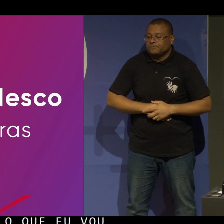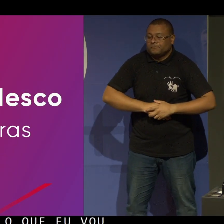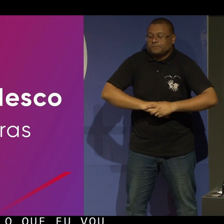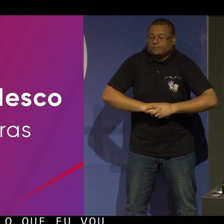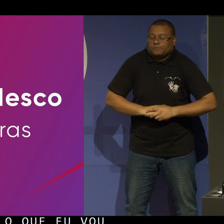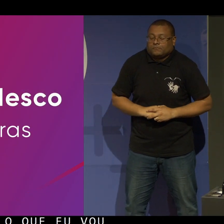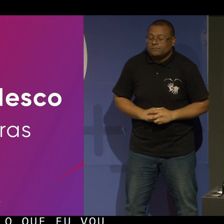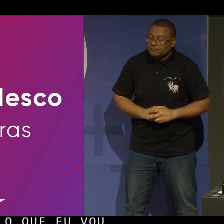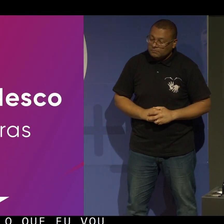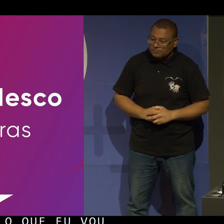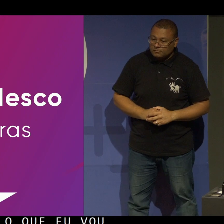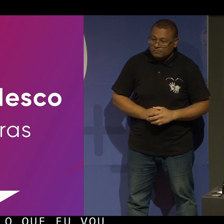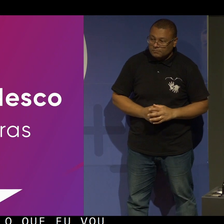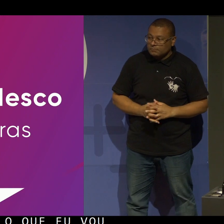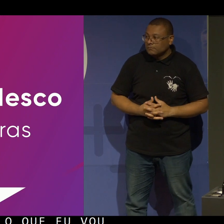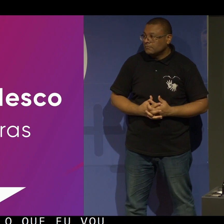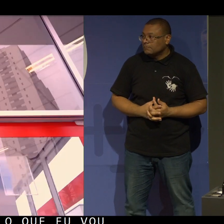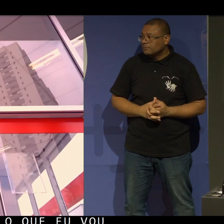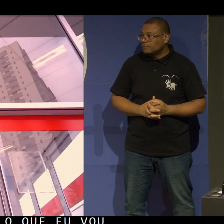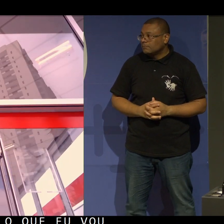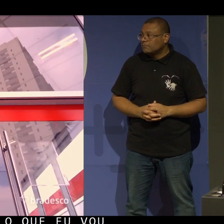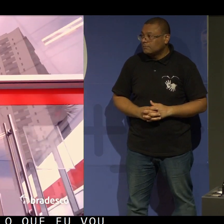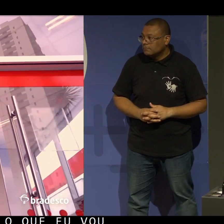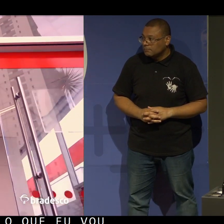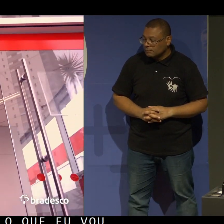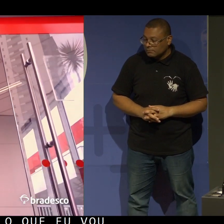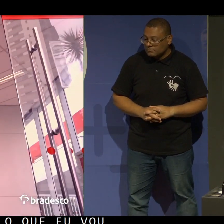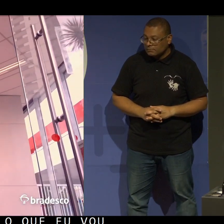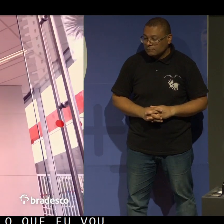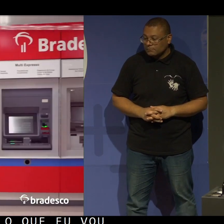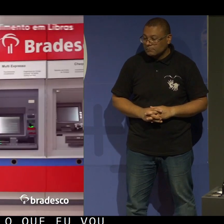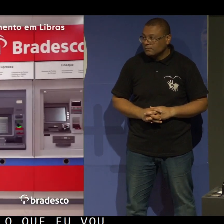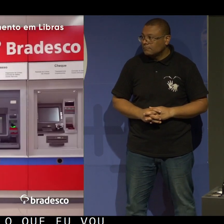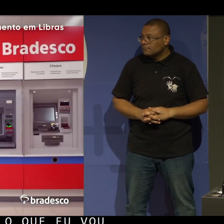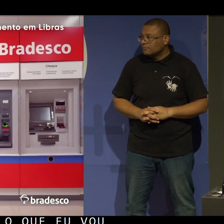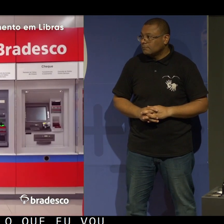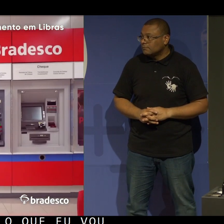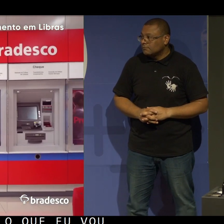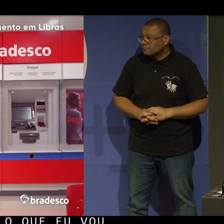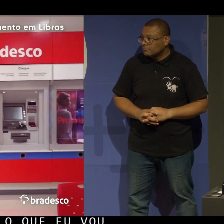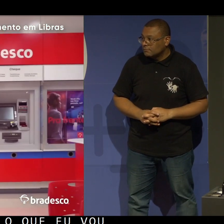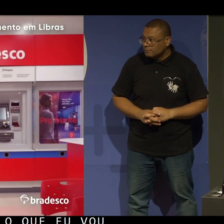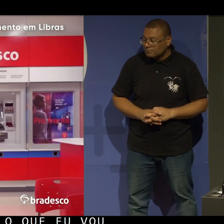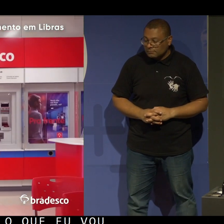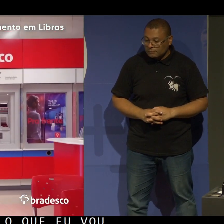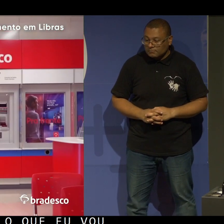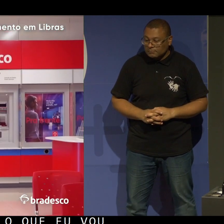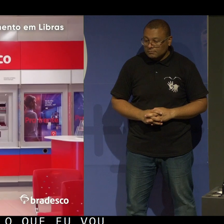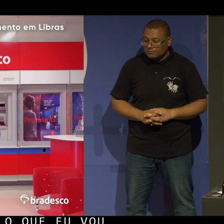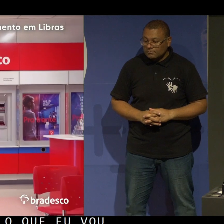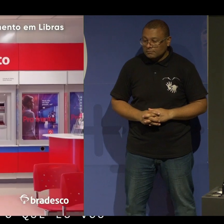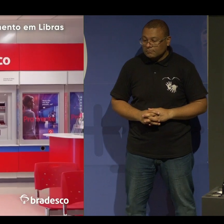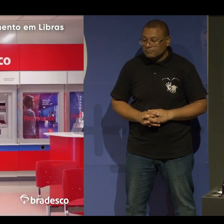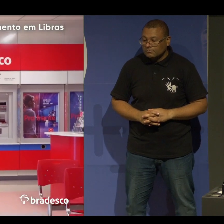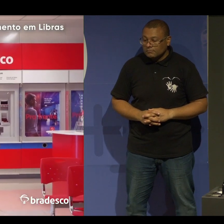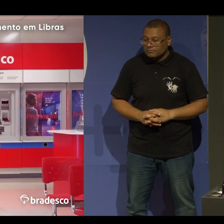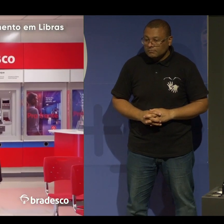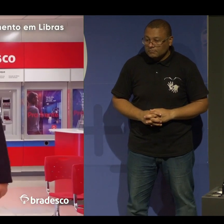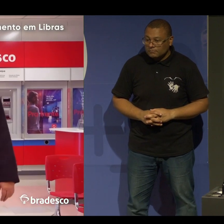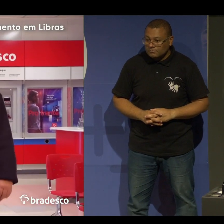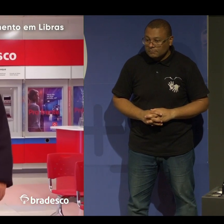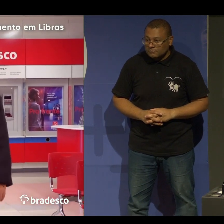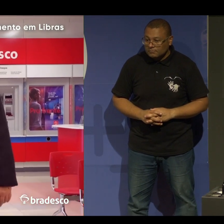Acessibilidade Bradesco, atendimento em libras. Um homem entra numa agência bancária. Homem de meia-idade,